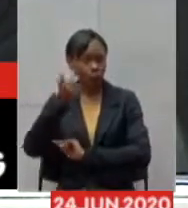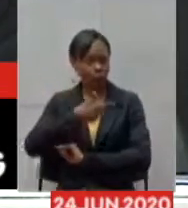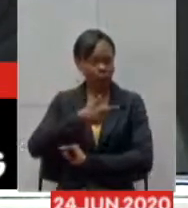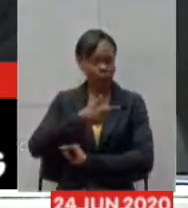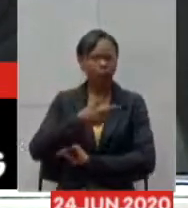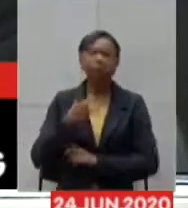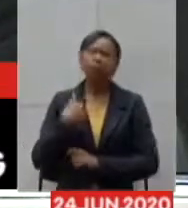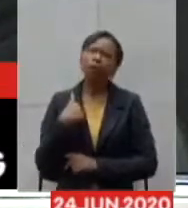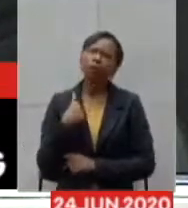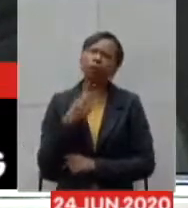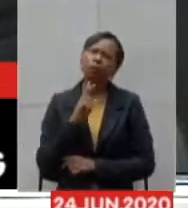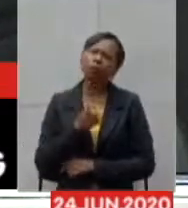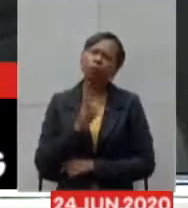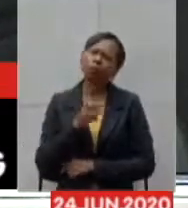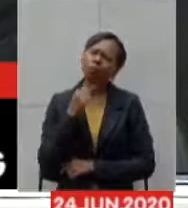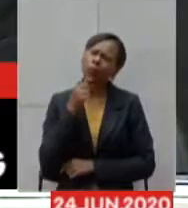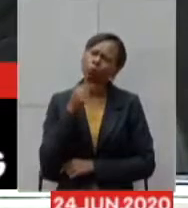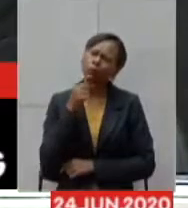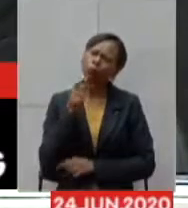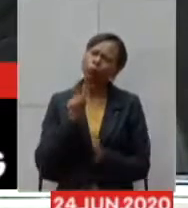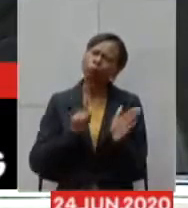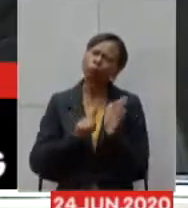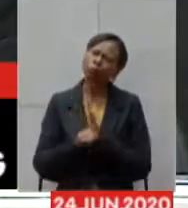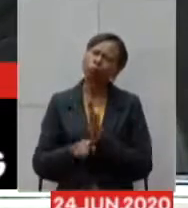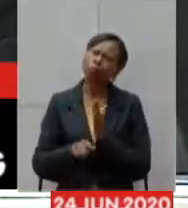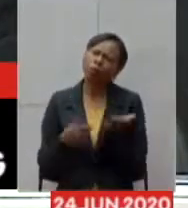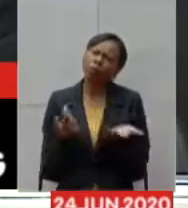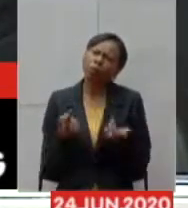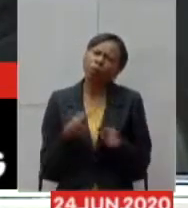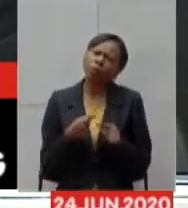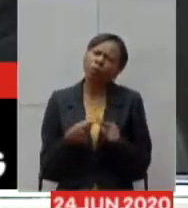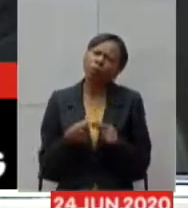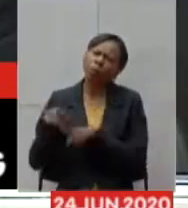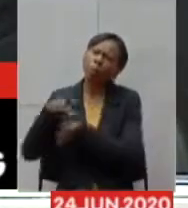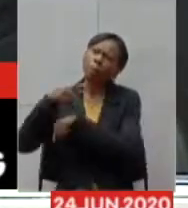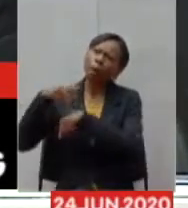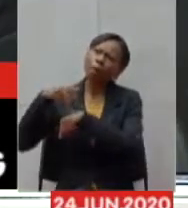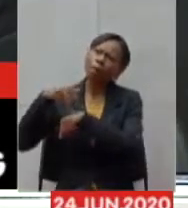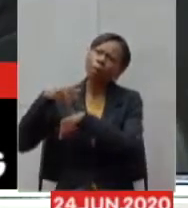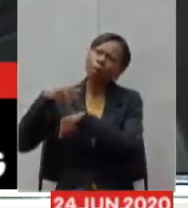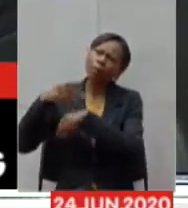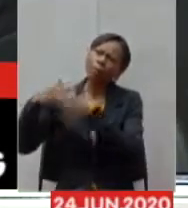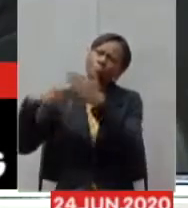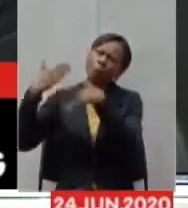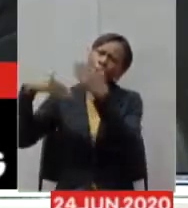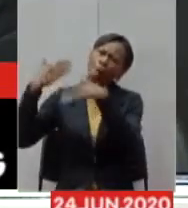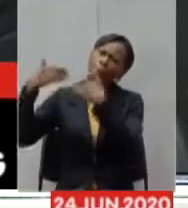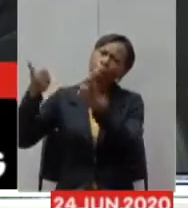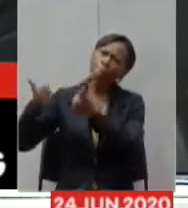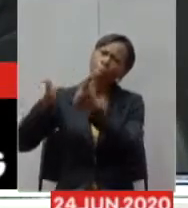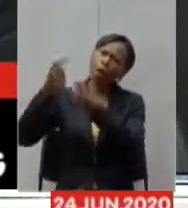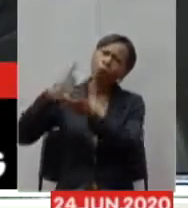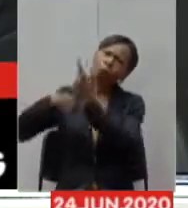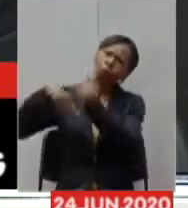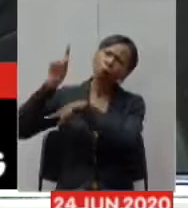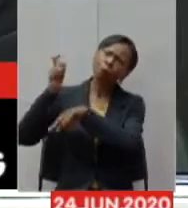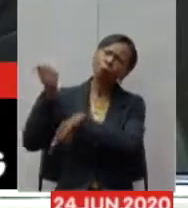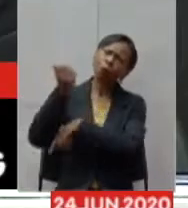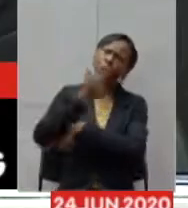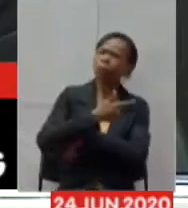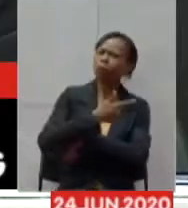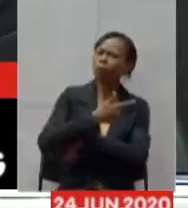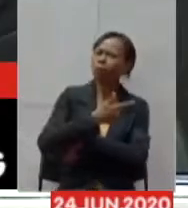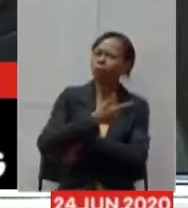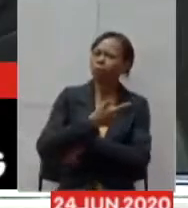ser mais evoluído mais desenvolvido do que o outro e a minha